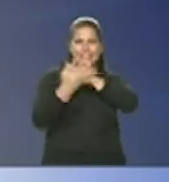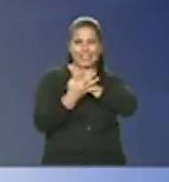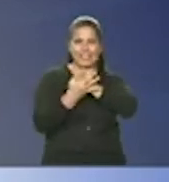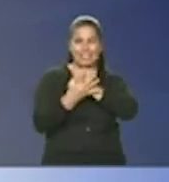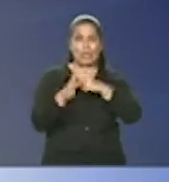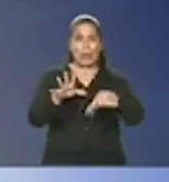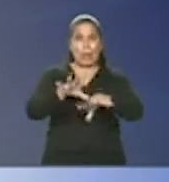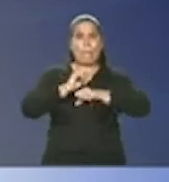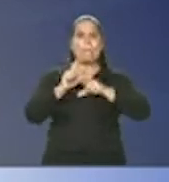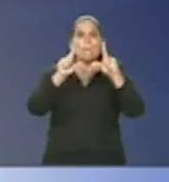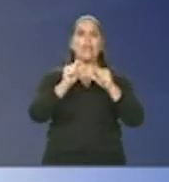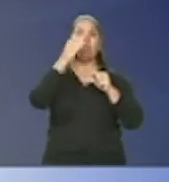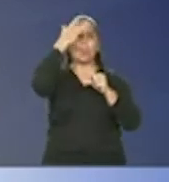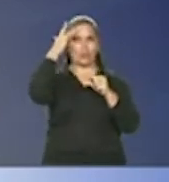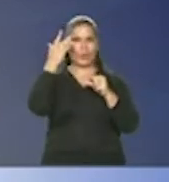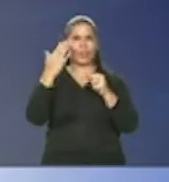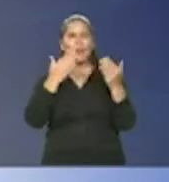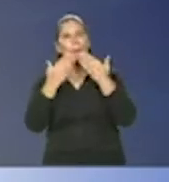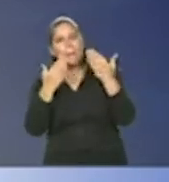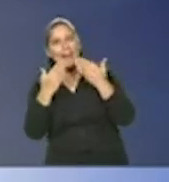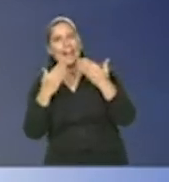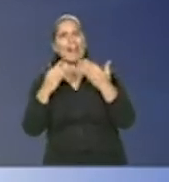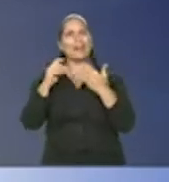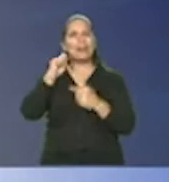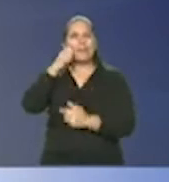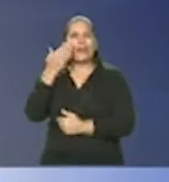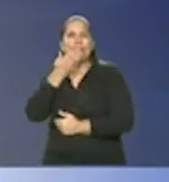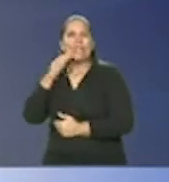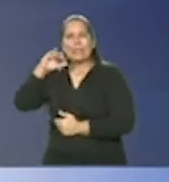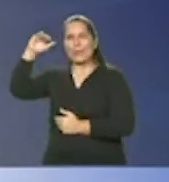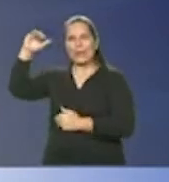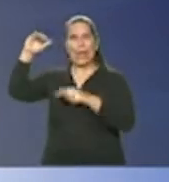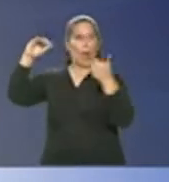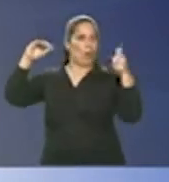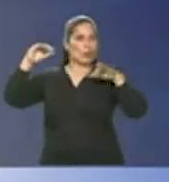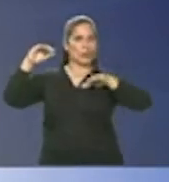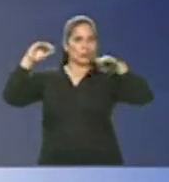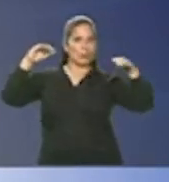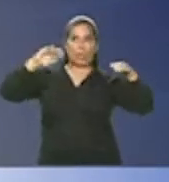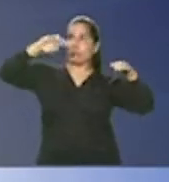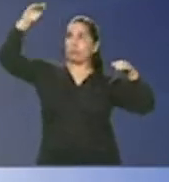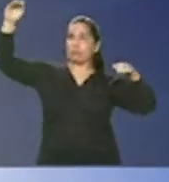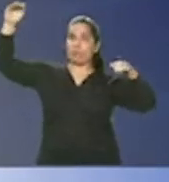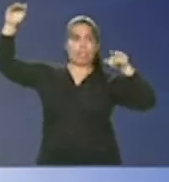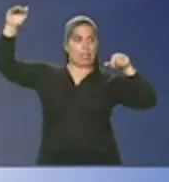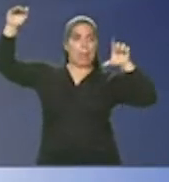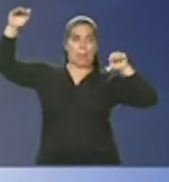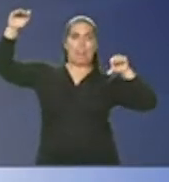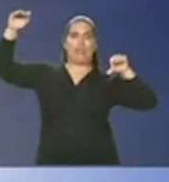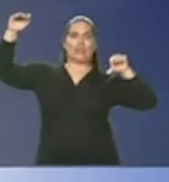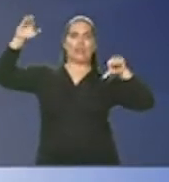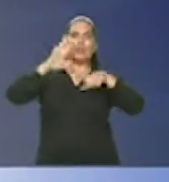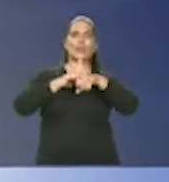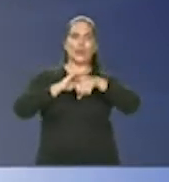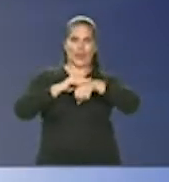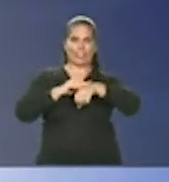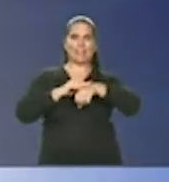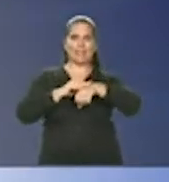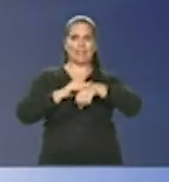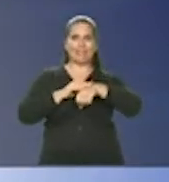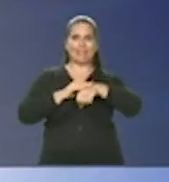bondinho, é o que a gente sonha, nós não queremos um pão de açúcar. Isso nos dará tempo para